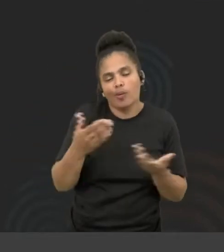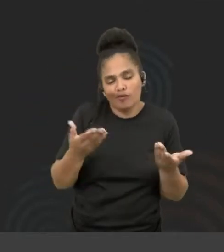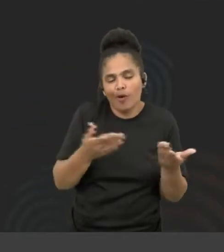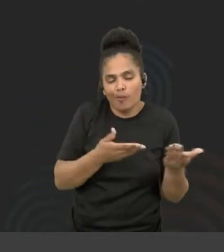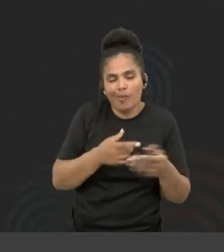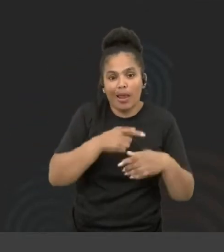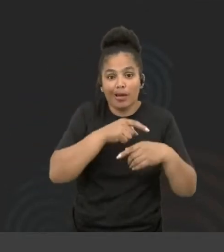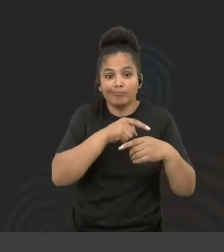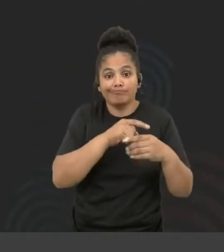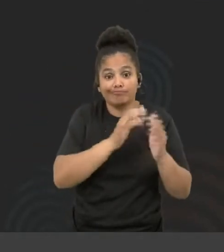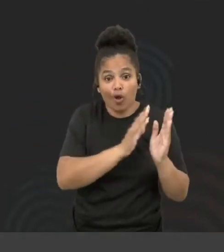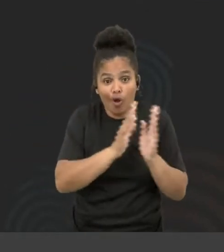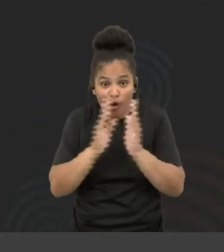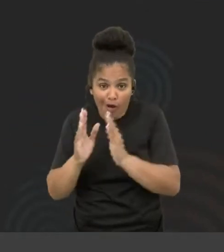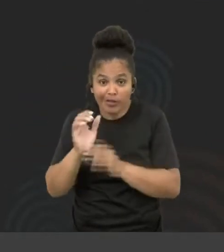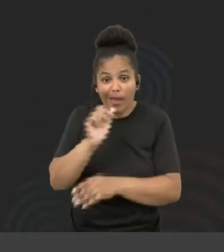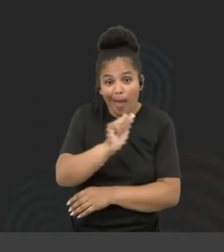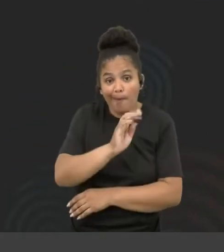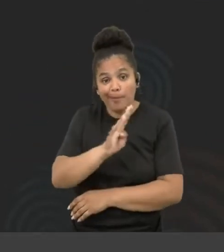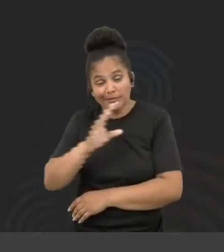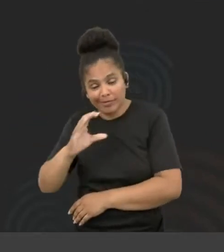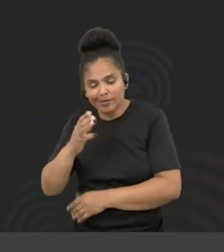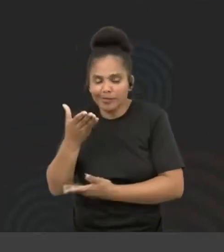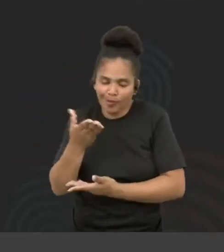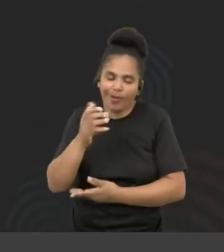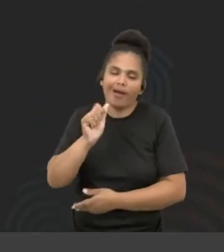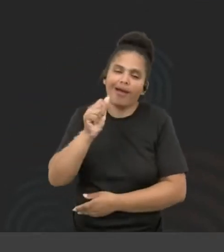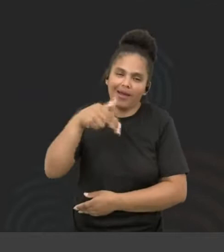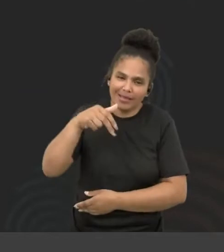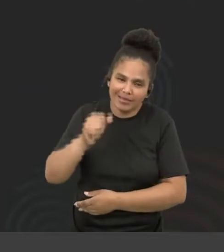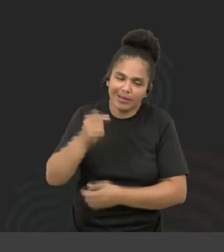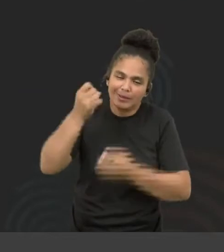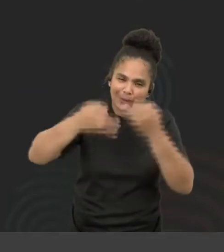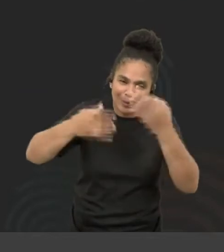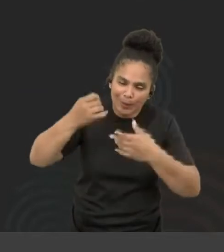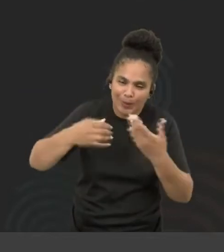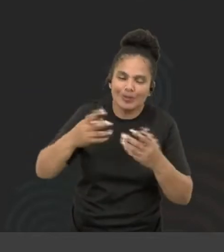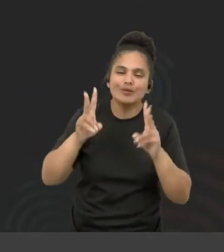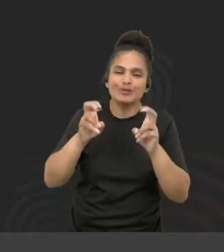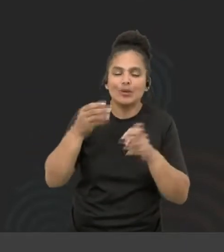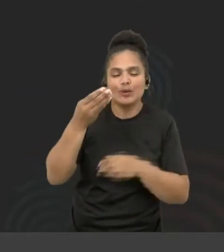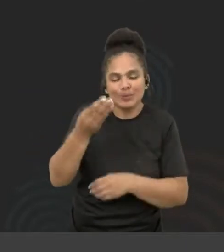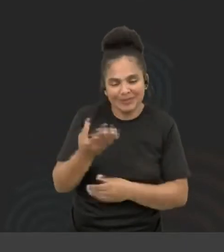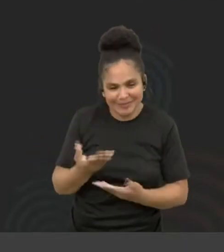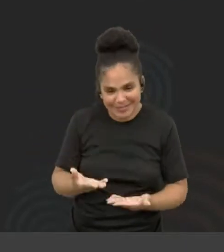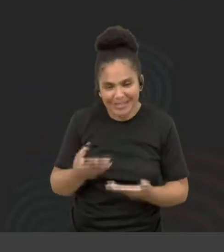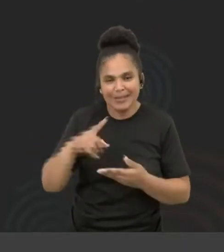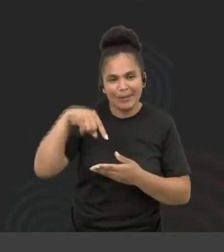né? Então vou pedir pra Ana começar se descrevendo e contando um pouquinho de você, e aí depois vai pro Diego.